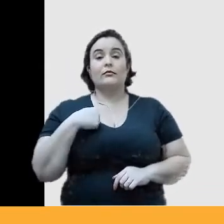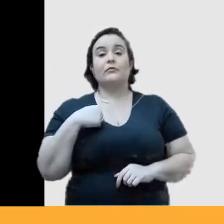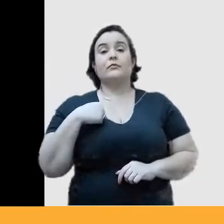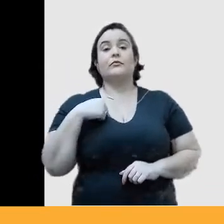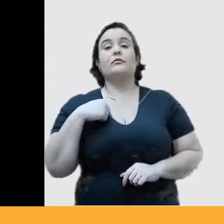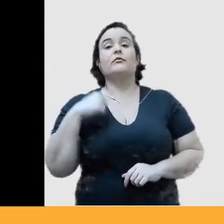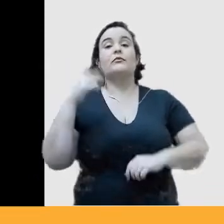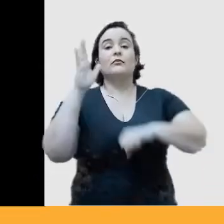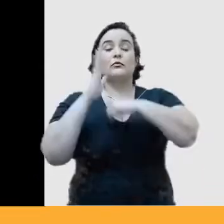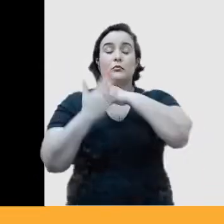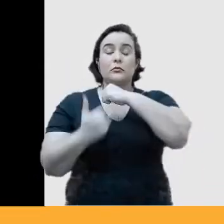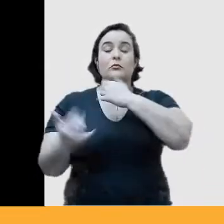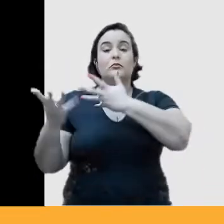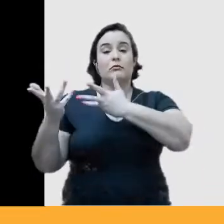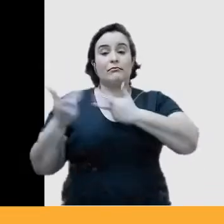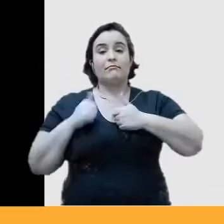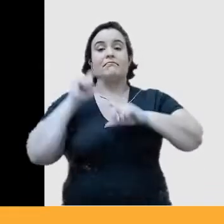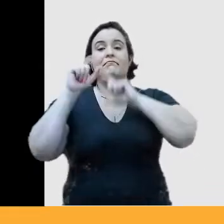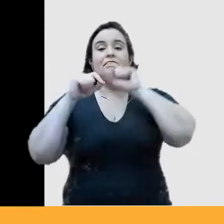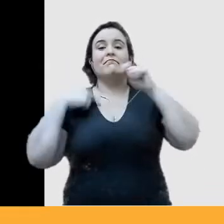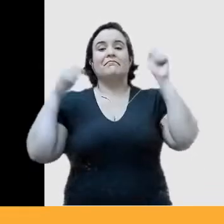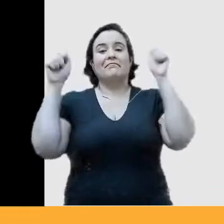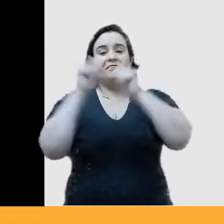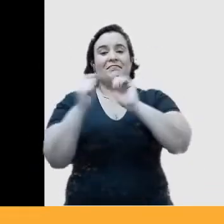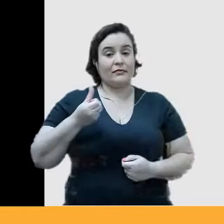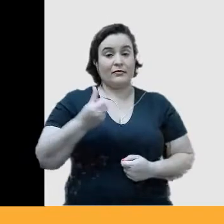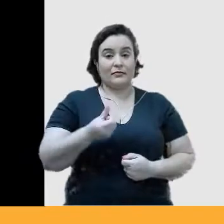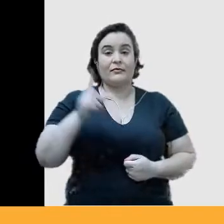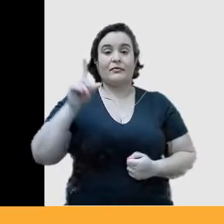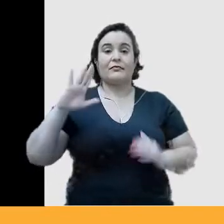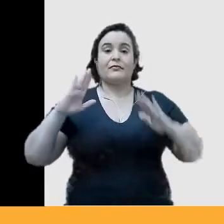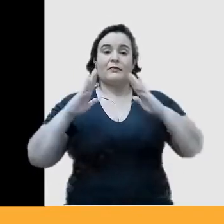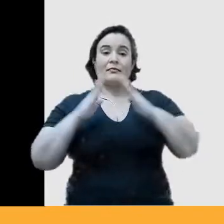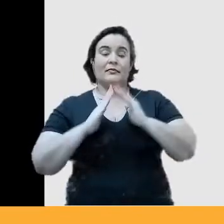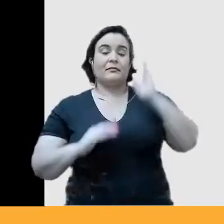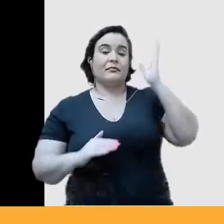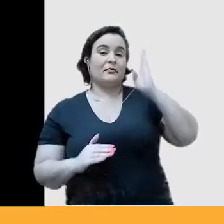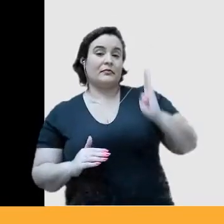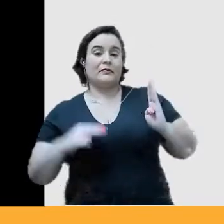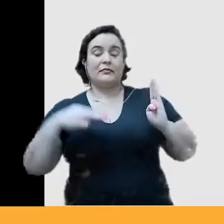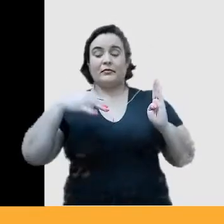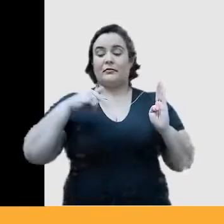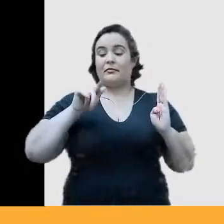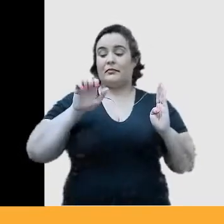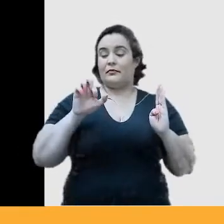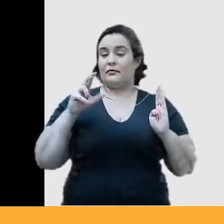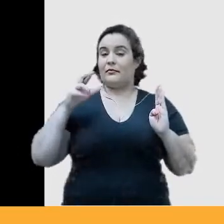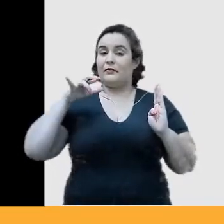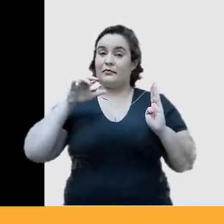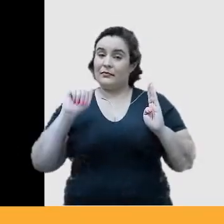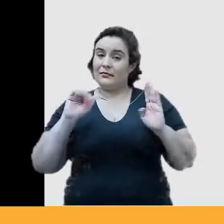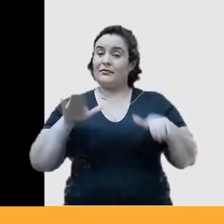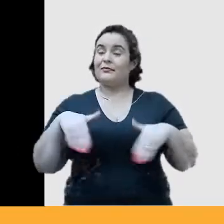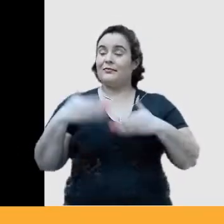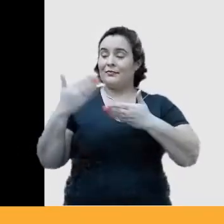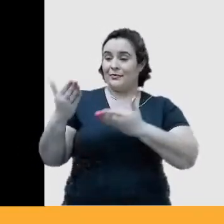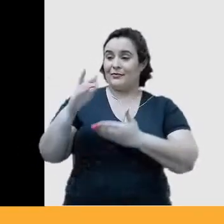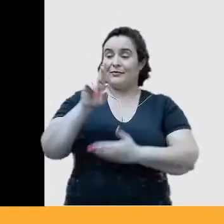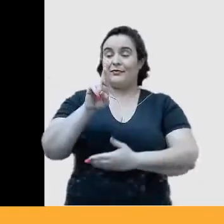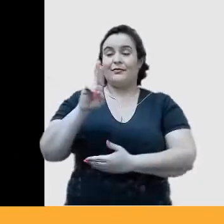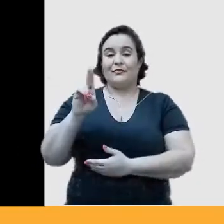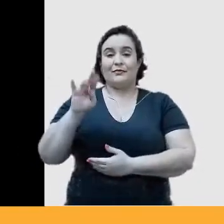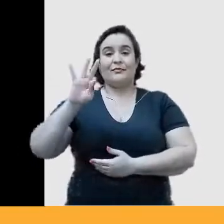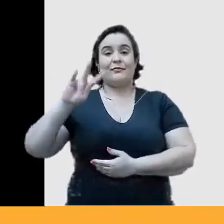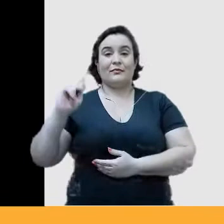chamado para fazer essa logomarca do Fez Paca Brasil. Logo depois, eu tenho ali a imagem número